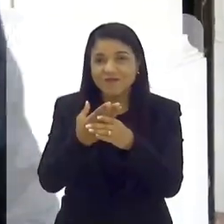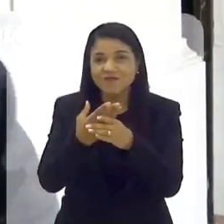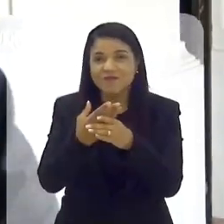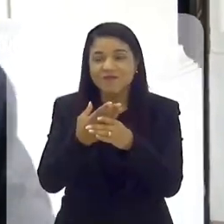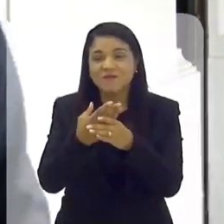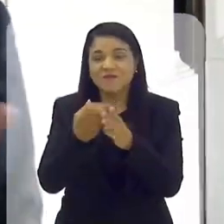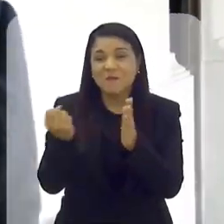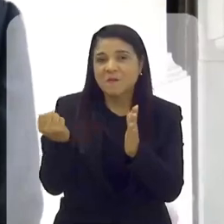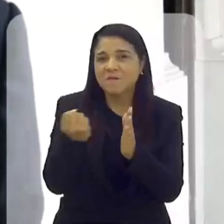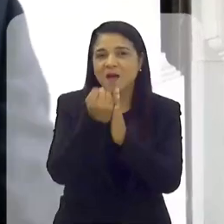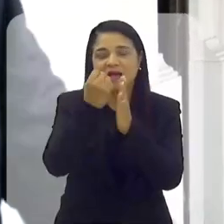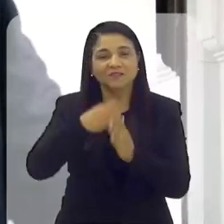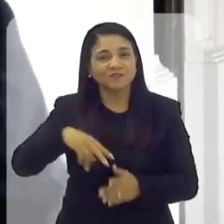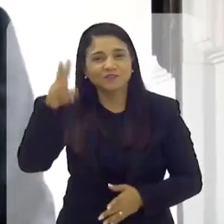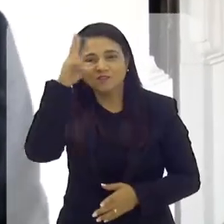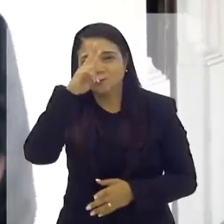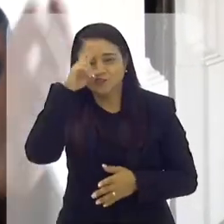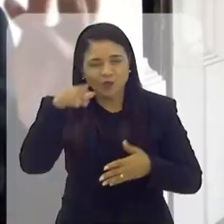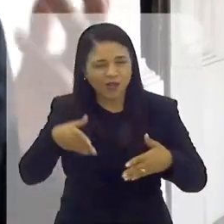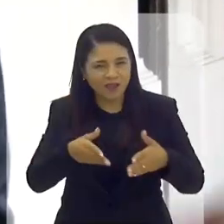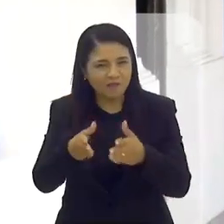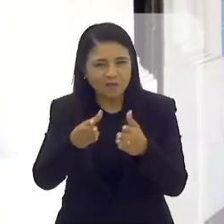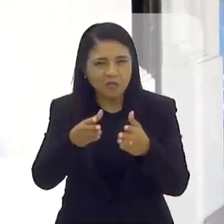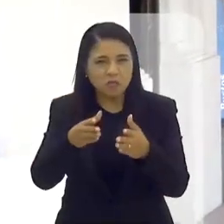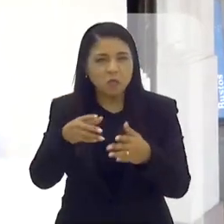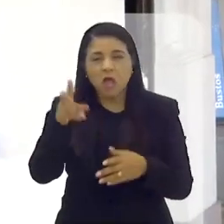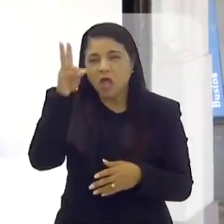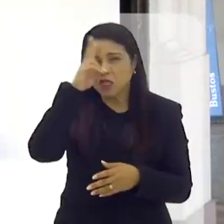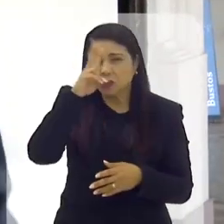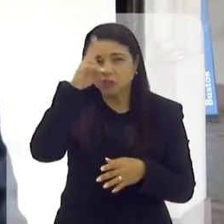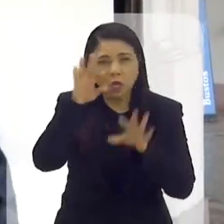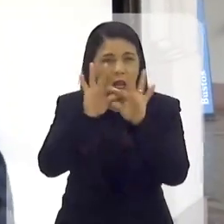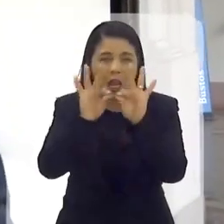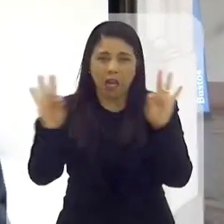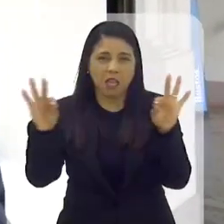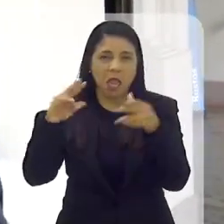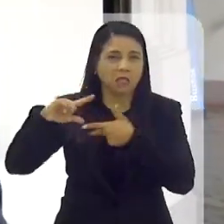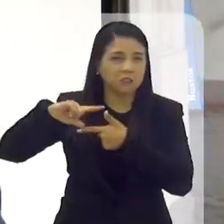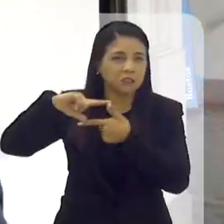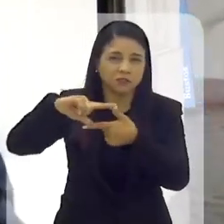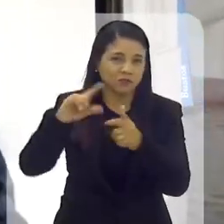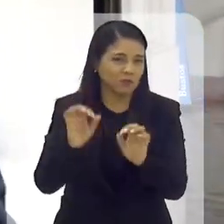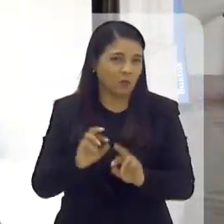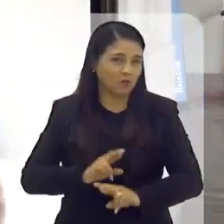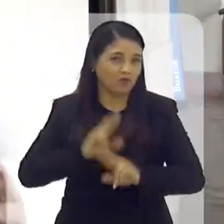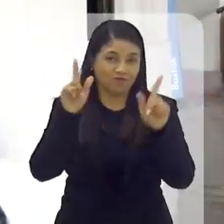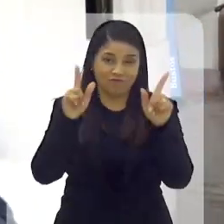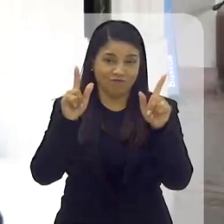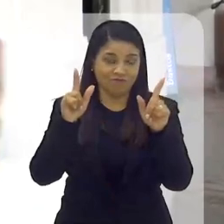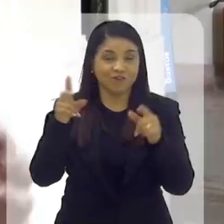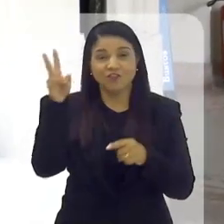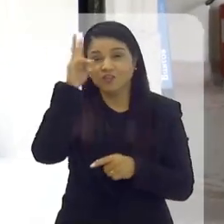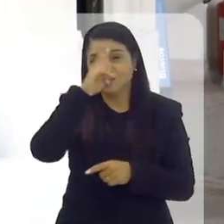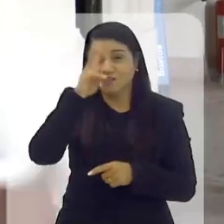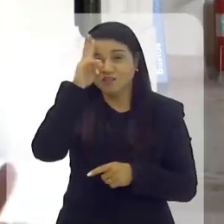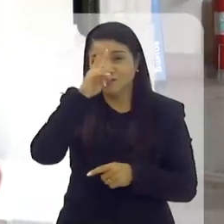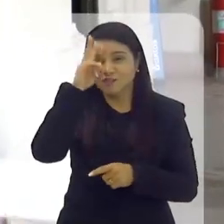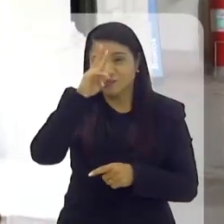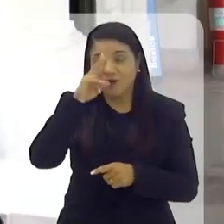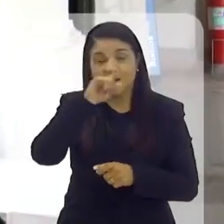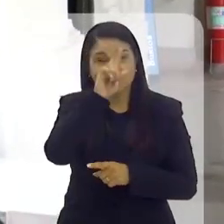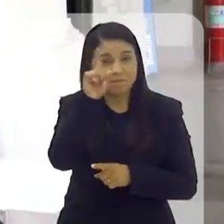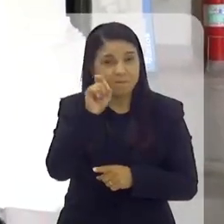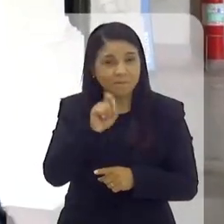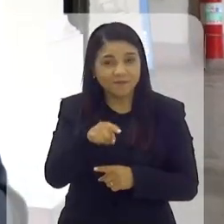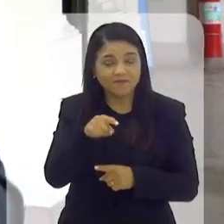programa nós teremos a estreia do quadro Descaminhos da História. Não uma história sequencial, linear, tradicional ou oficial,